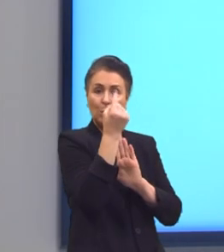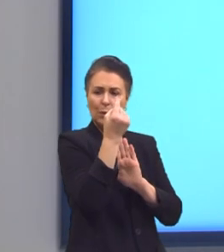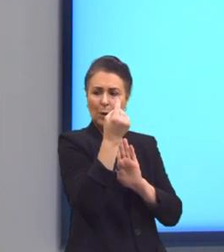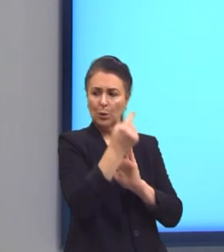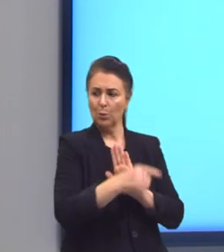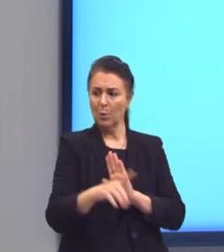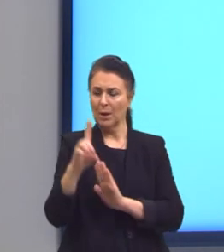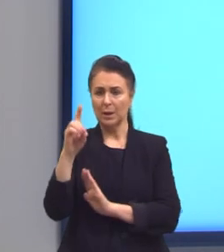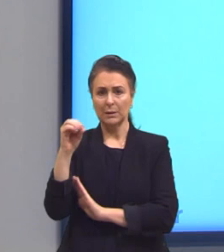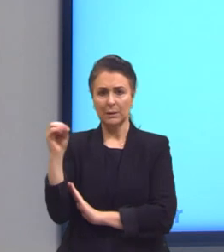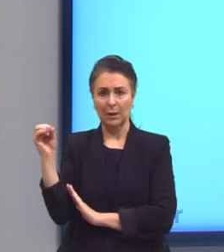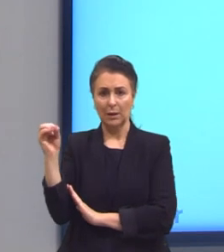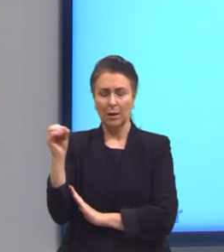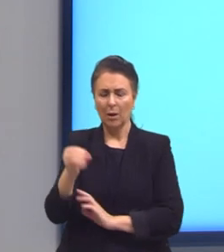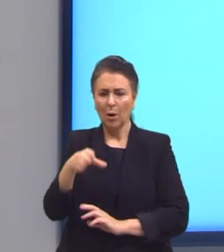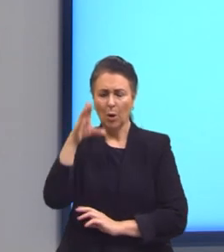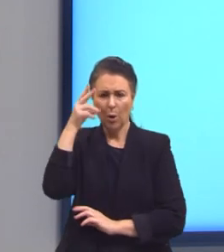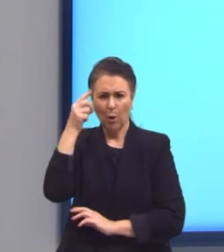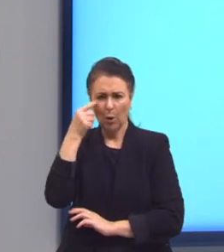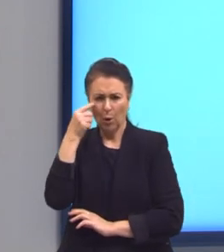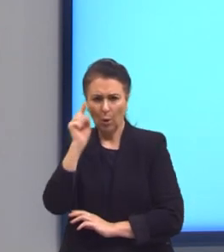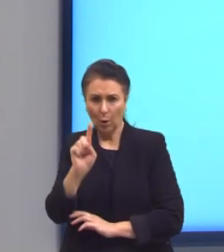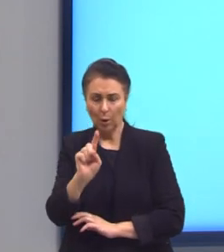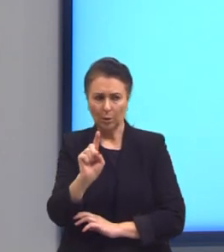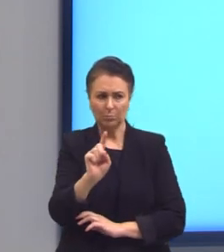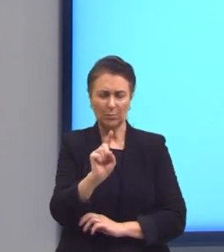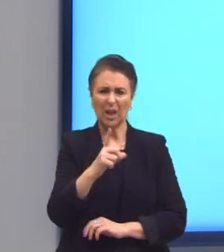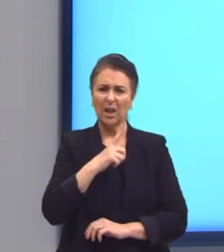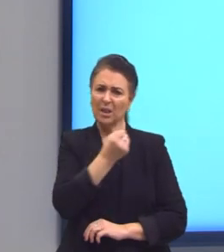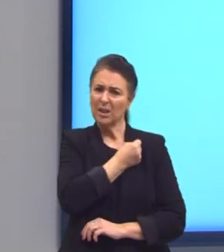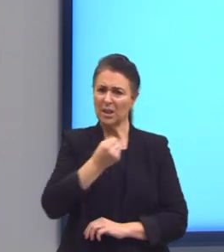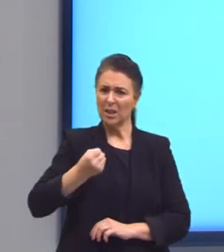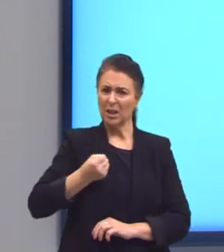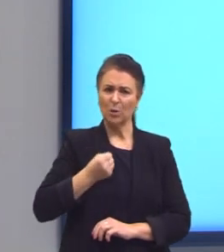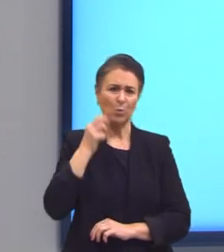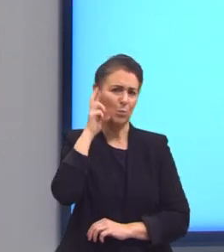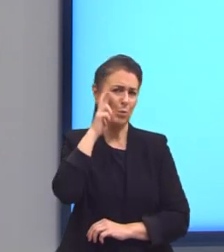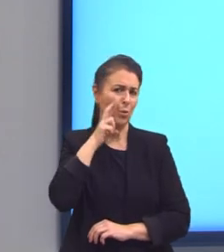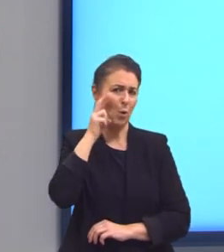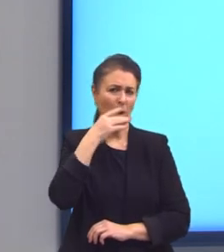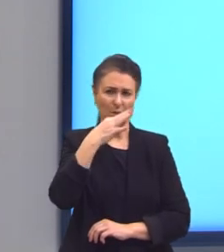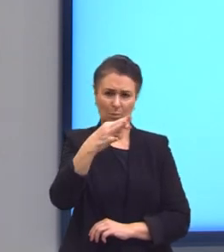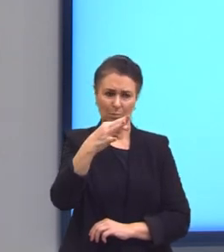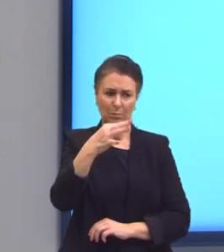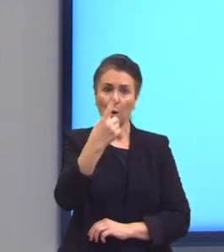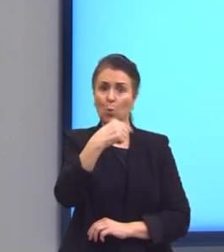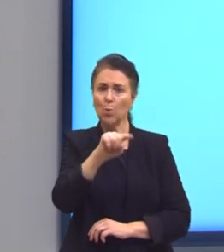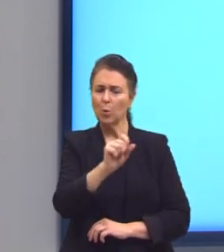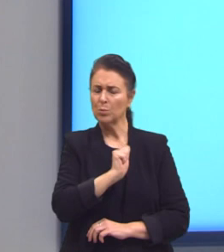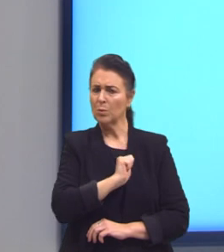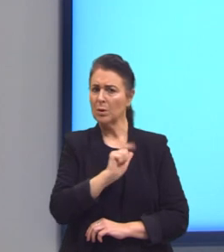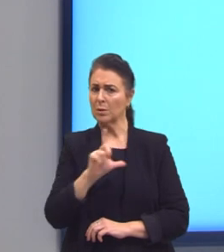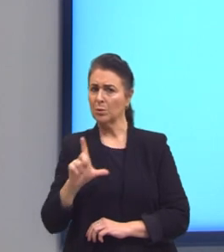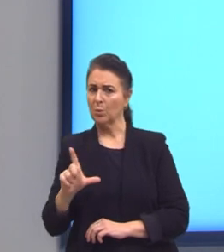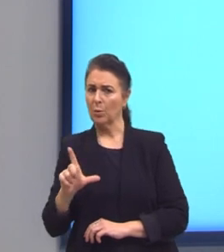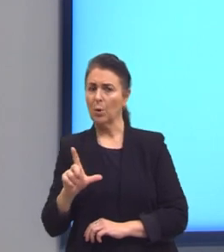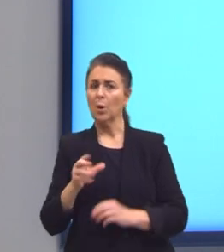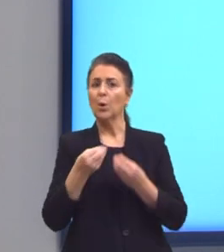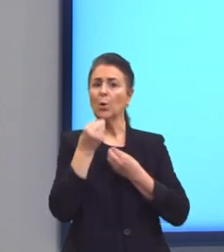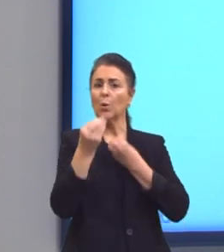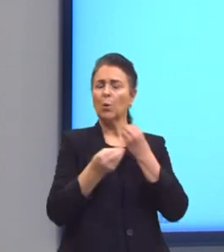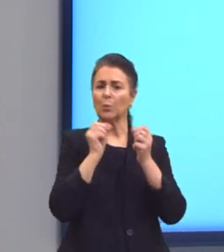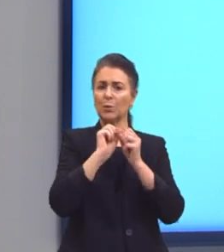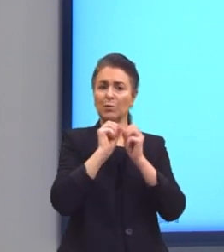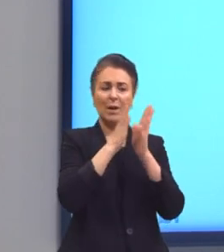Mas notem que alguns estão em rosa, enquanto outros estão em azul. Como que a gente forma essa sequência? Eu peguei ali